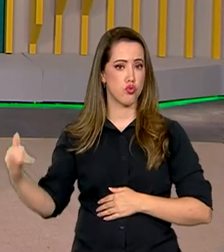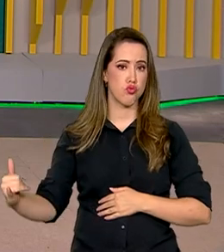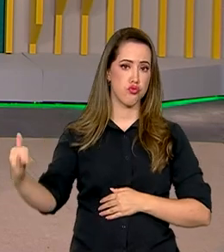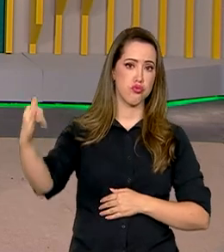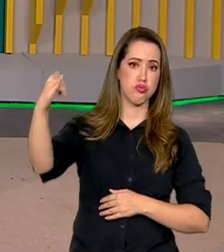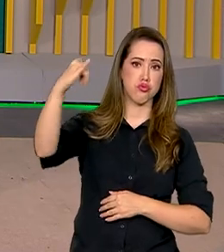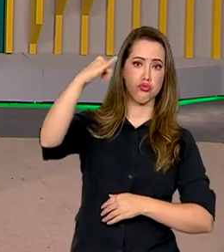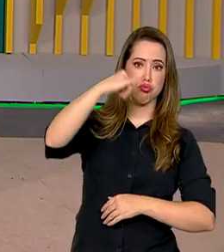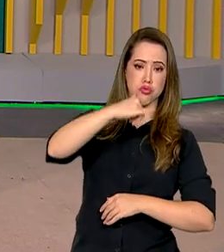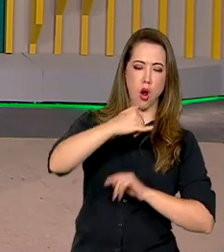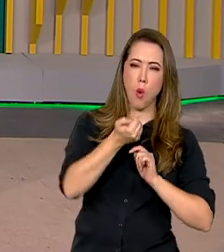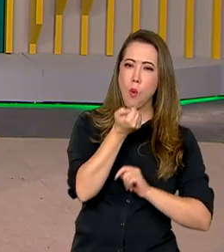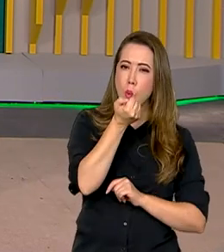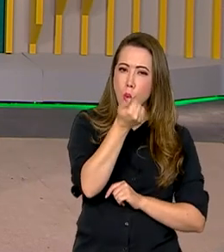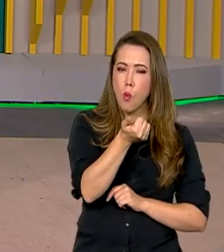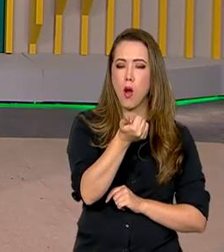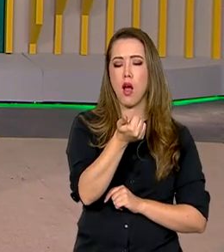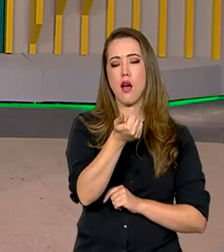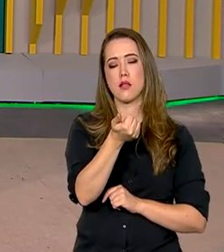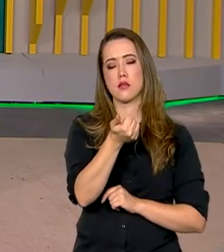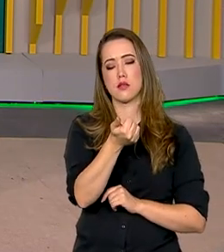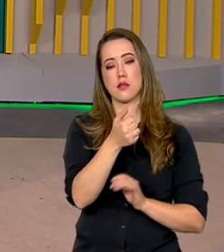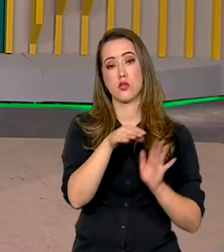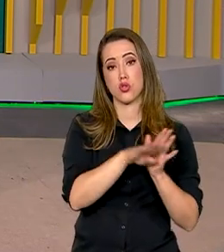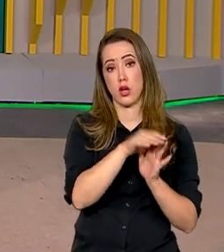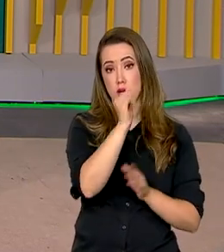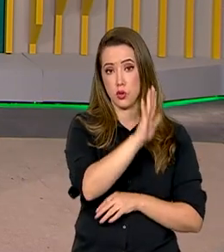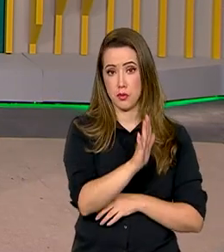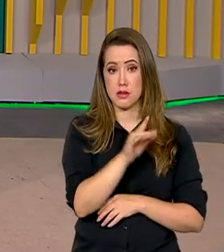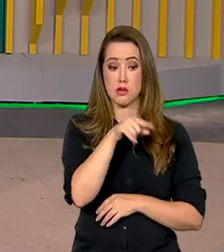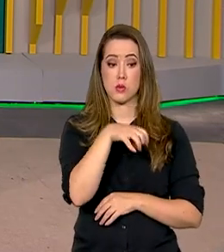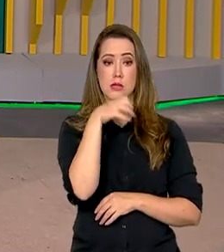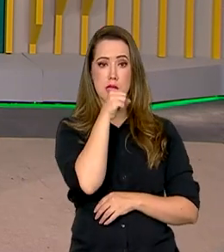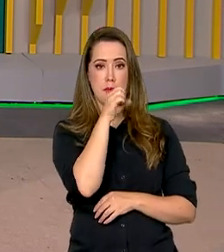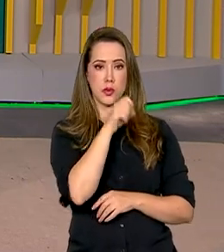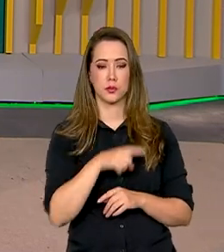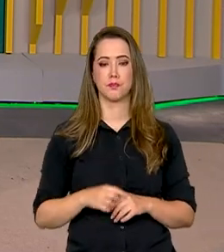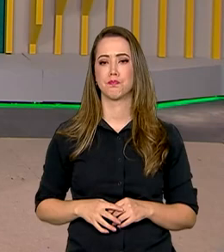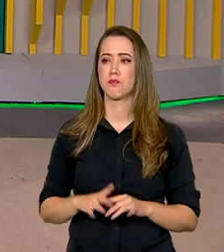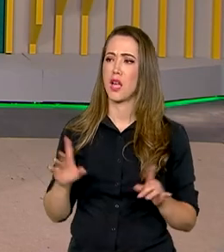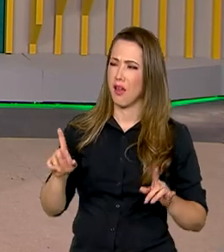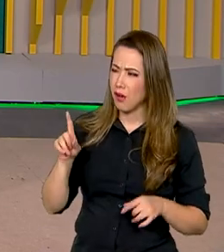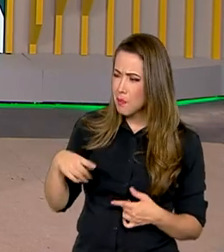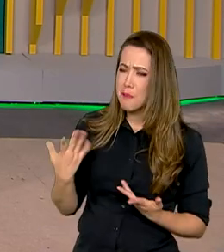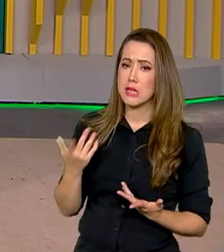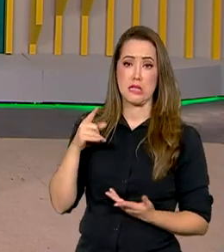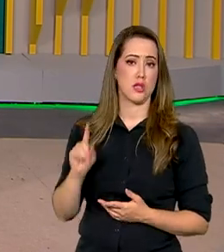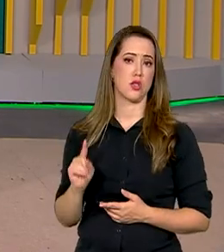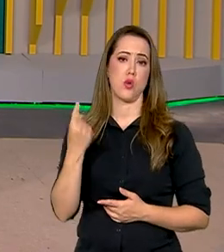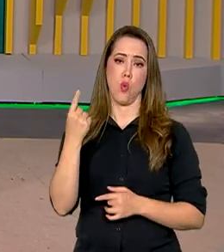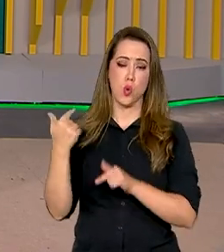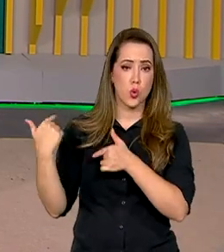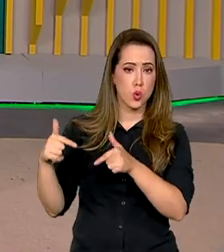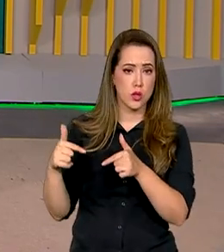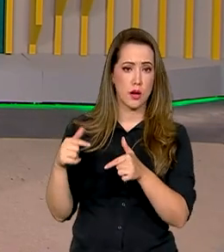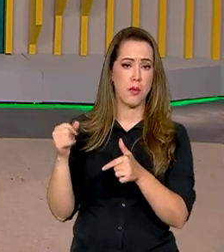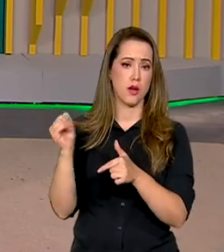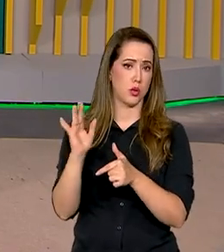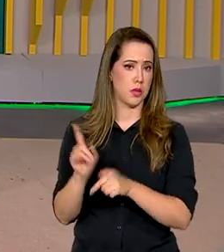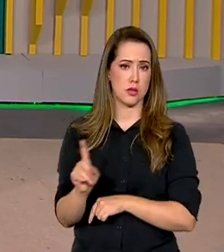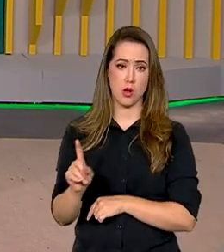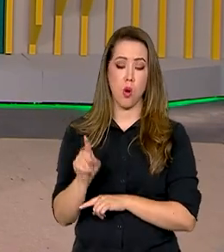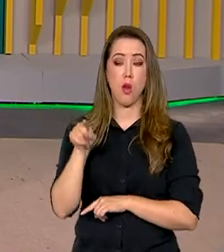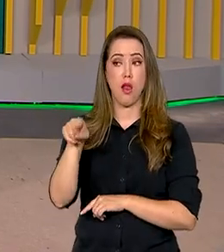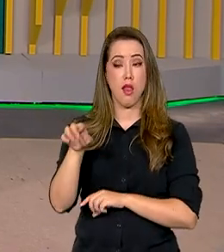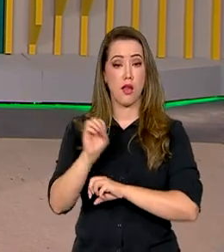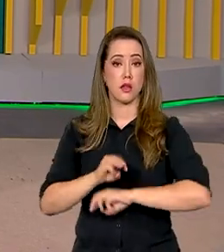Carol, e deve chegar ao Brasil neste sábado. É, Roberto, mas esta não é a única frente de atuação do governo brasileiro. Na